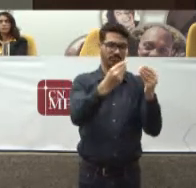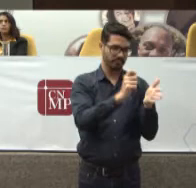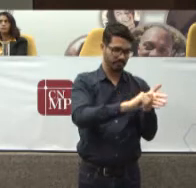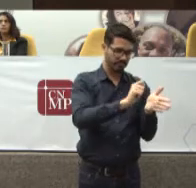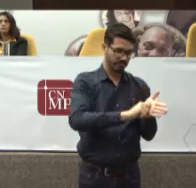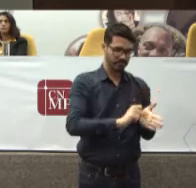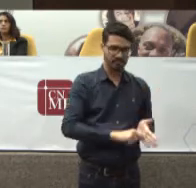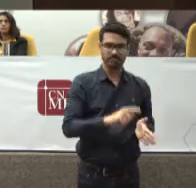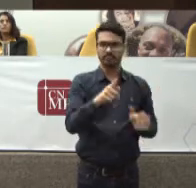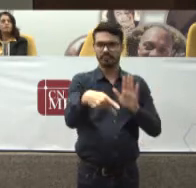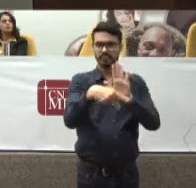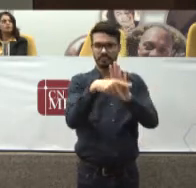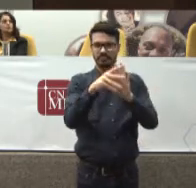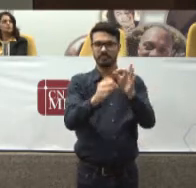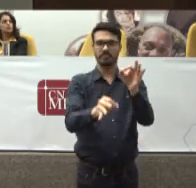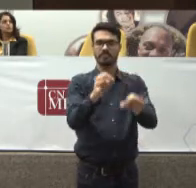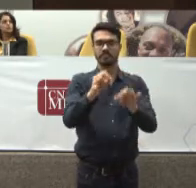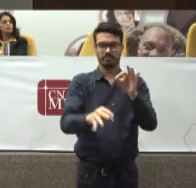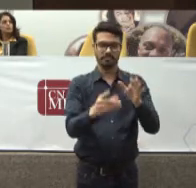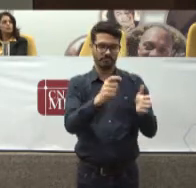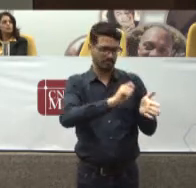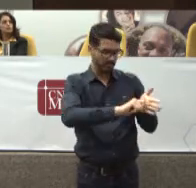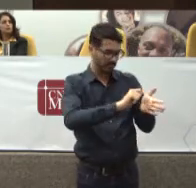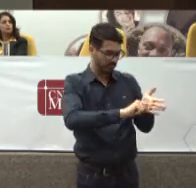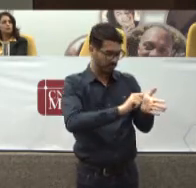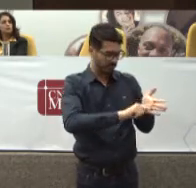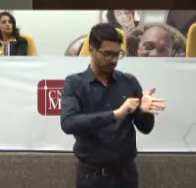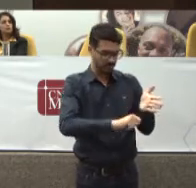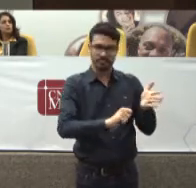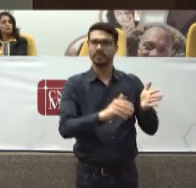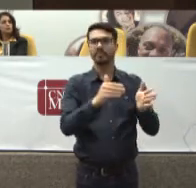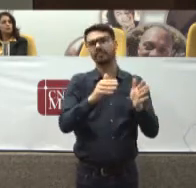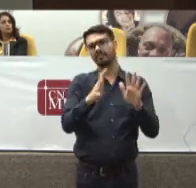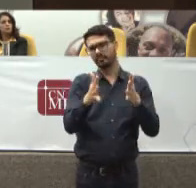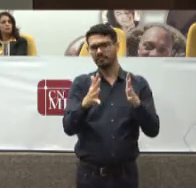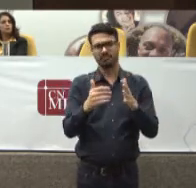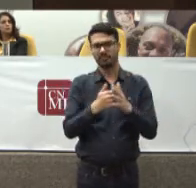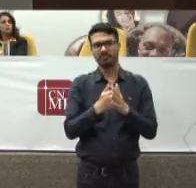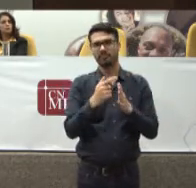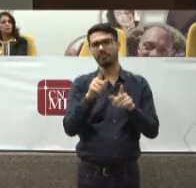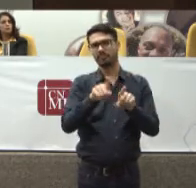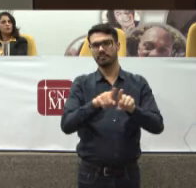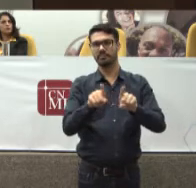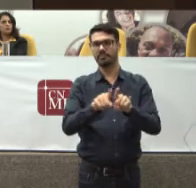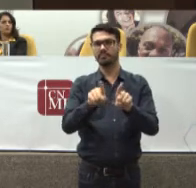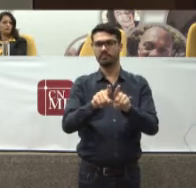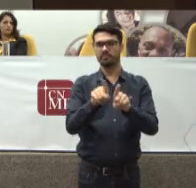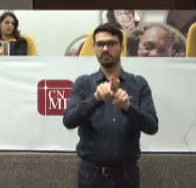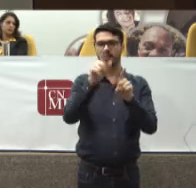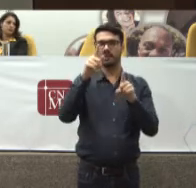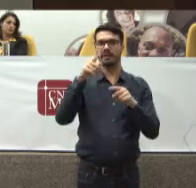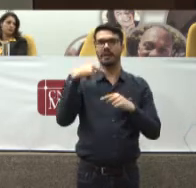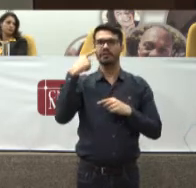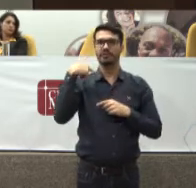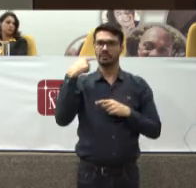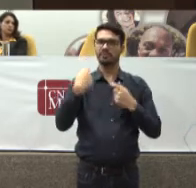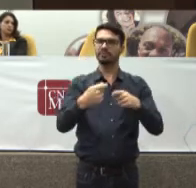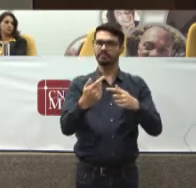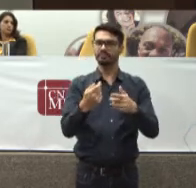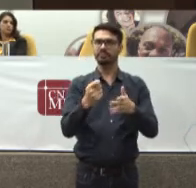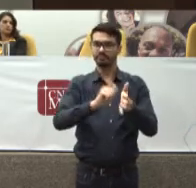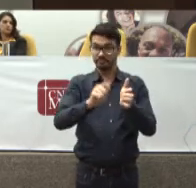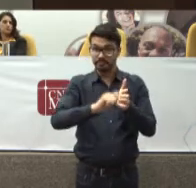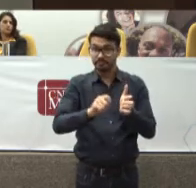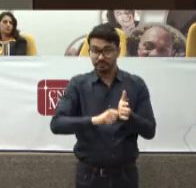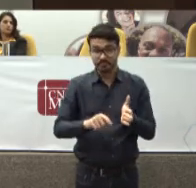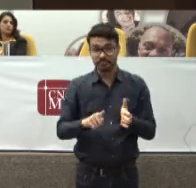critério Do juiz Mas é facultado O preenchimento Até mesmo Pelo advogado Para facilitar Já a informação